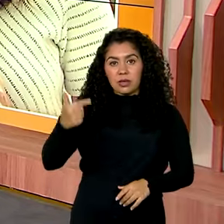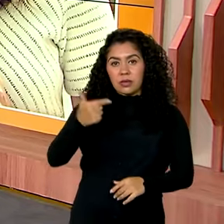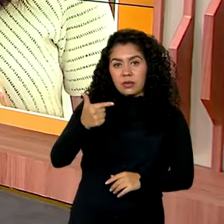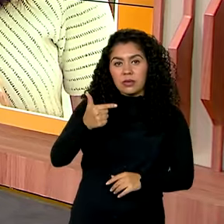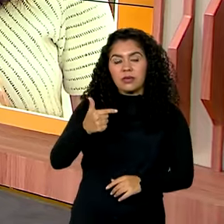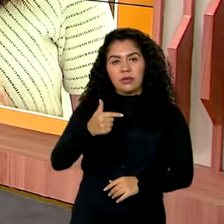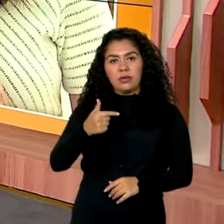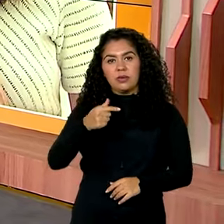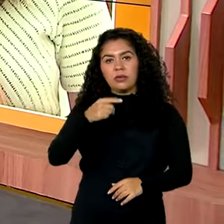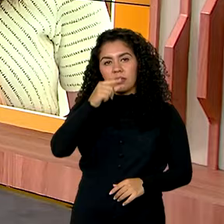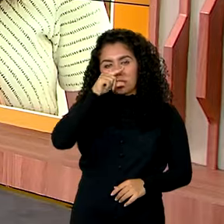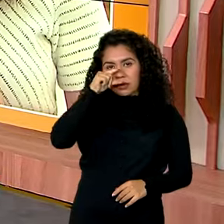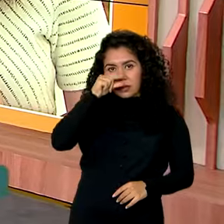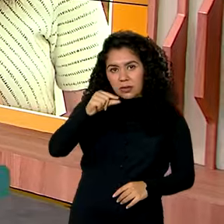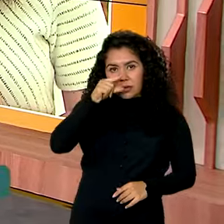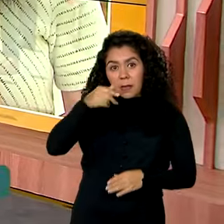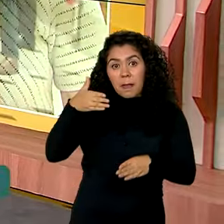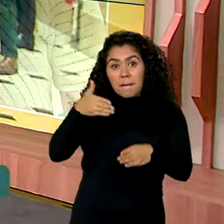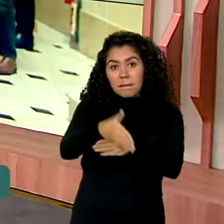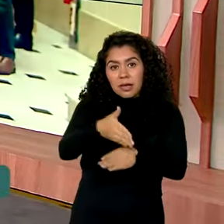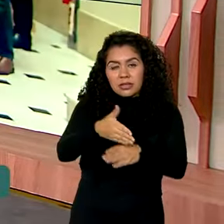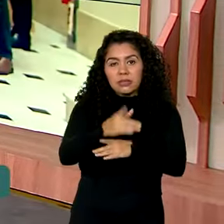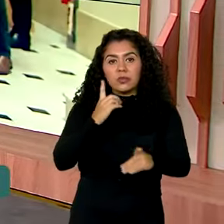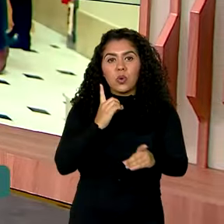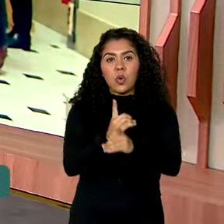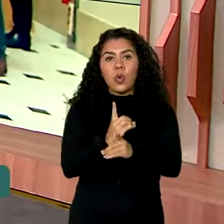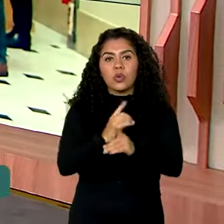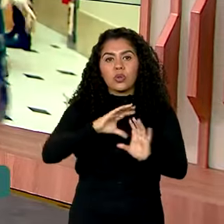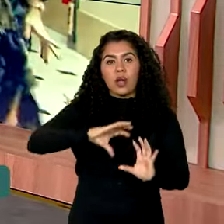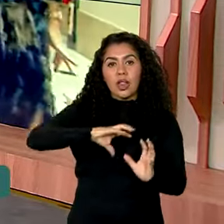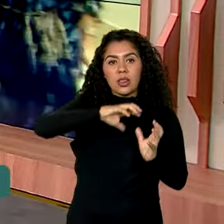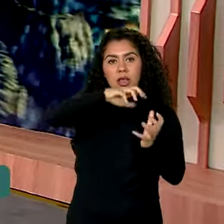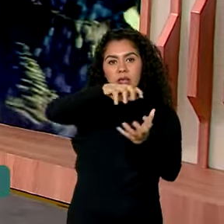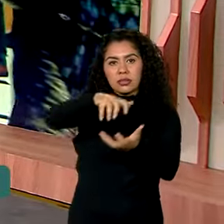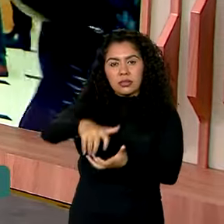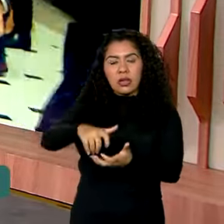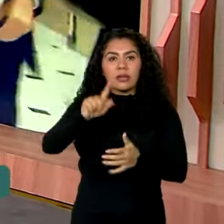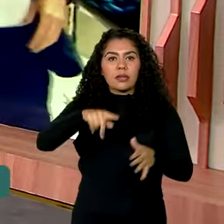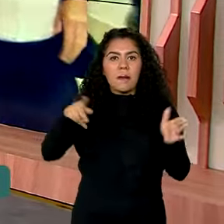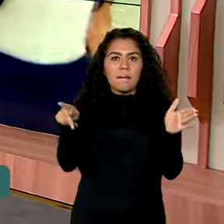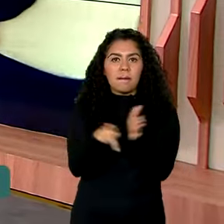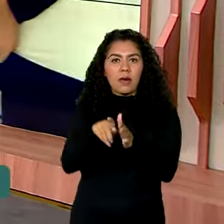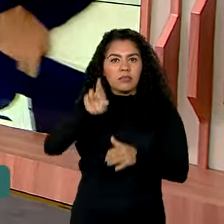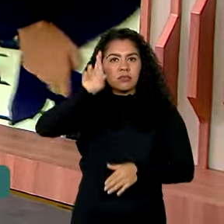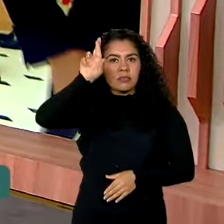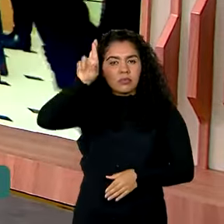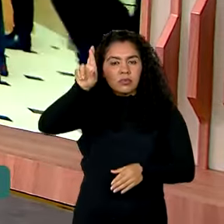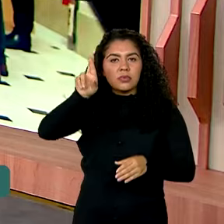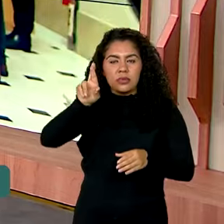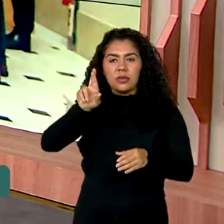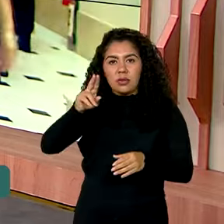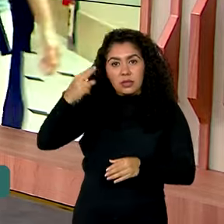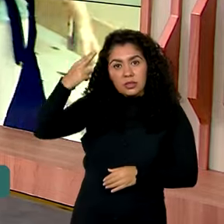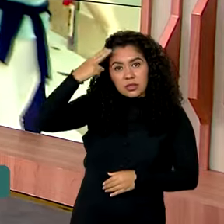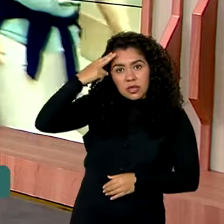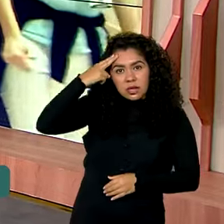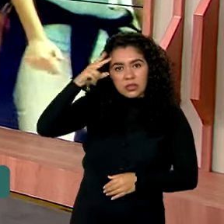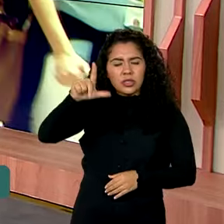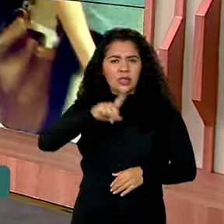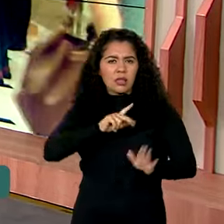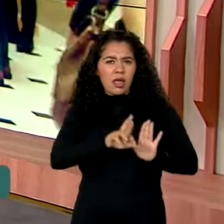participa daqui a pouquinho de um encontro internacional organizado por sauditas que reúne chefes de Estado,